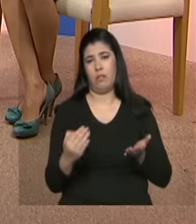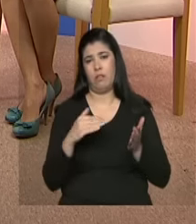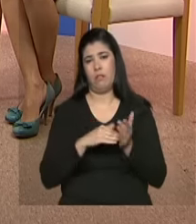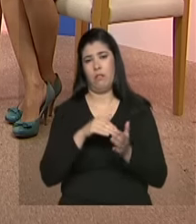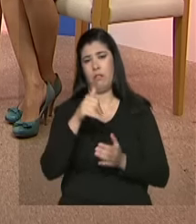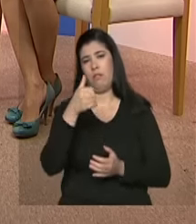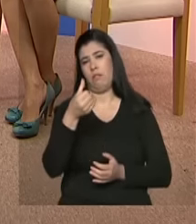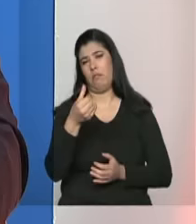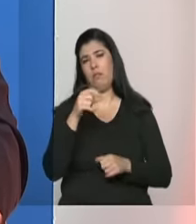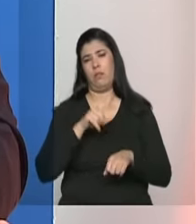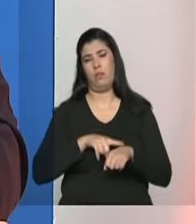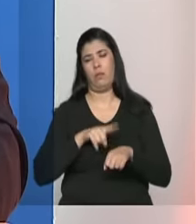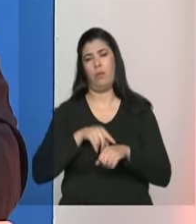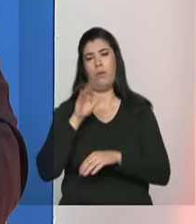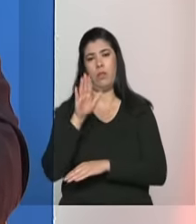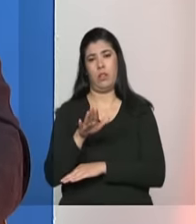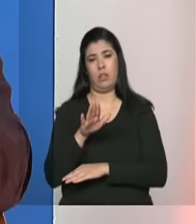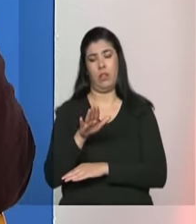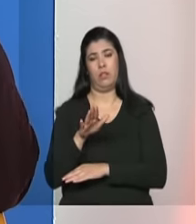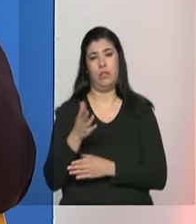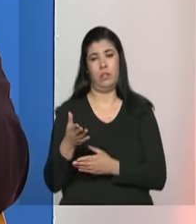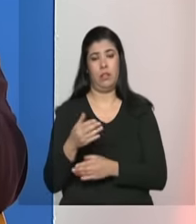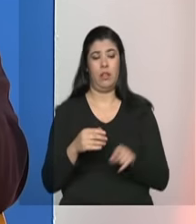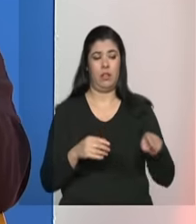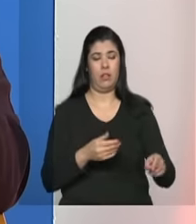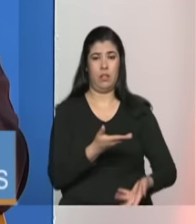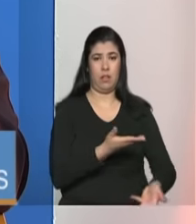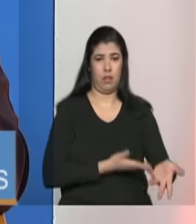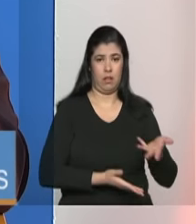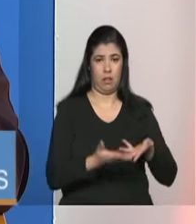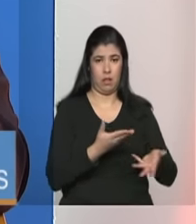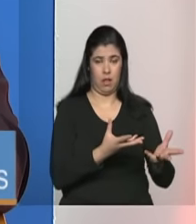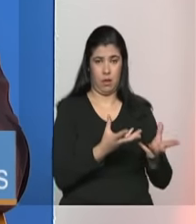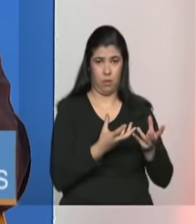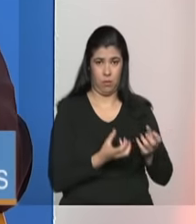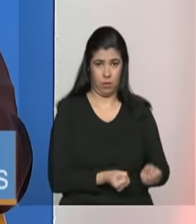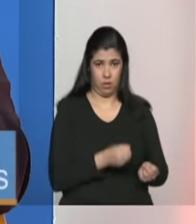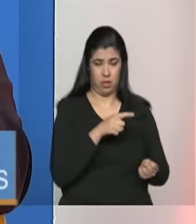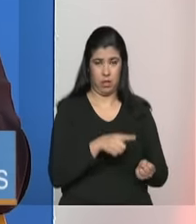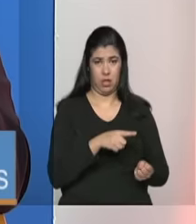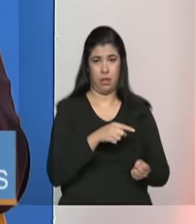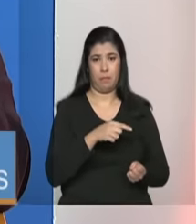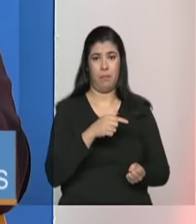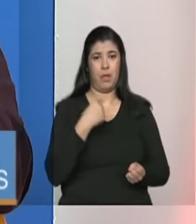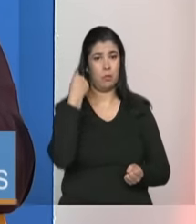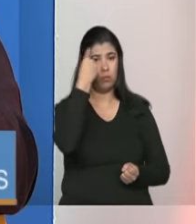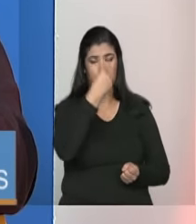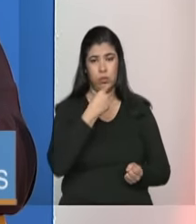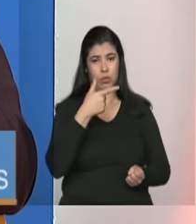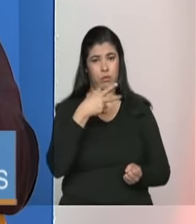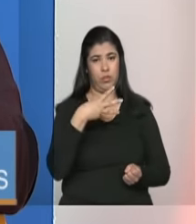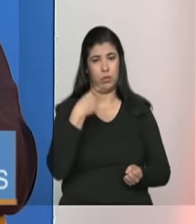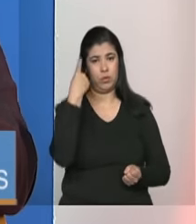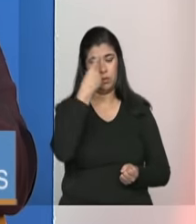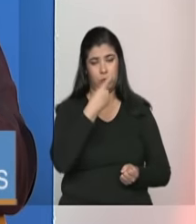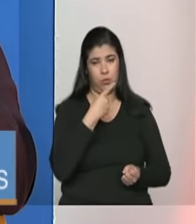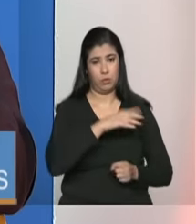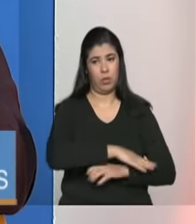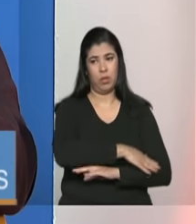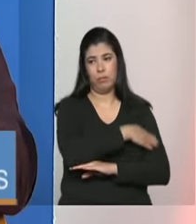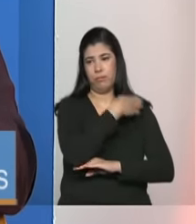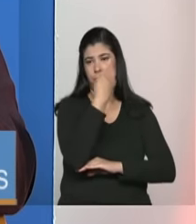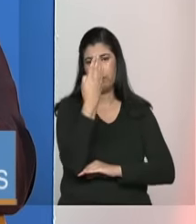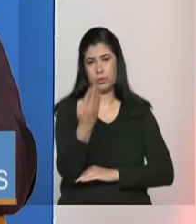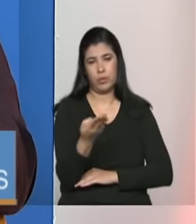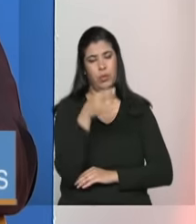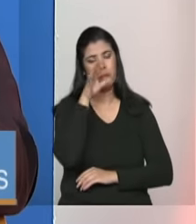as 18 horas ele funciona durante o dia o acolhimento ele já é 24 horas ele busca mesmo fazer com que a pessoa ela durma lá ela